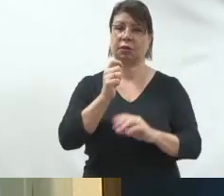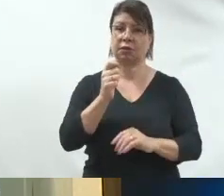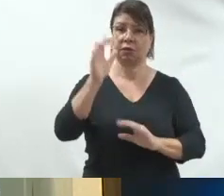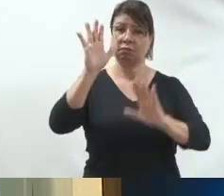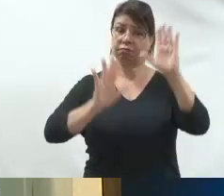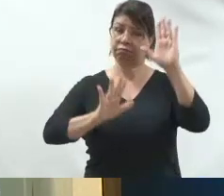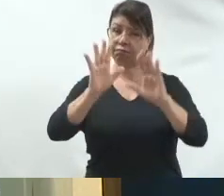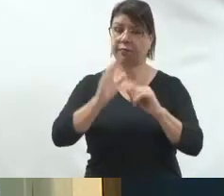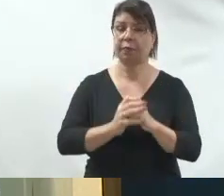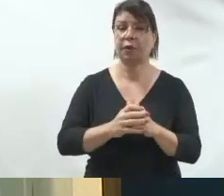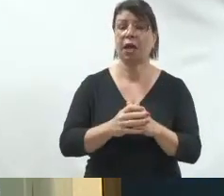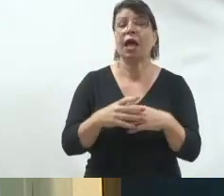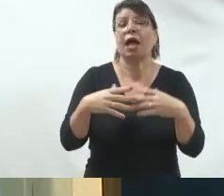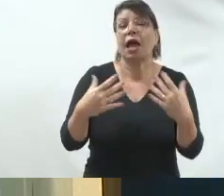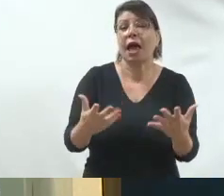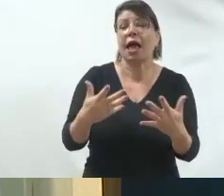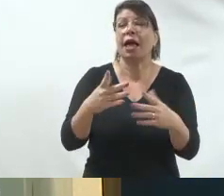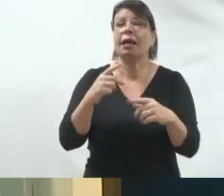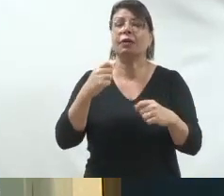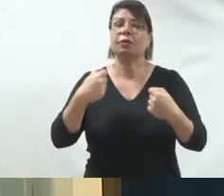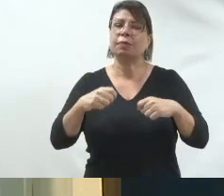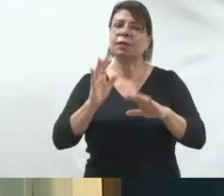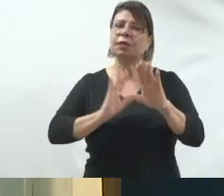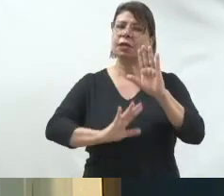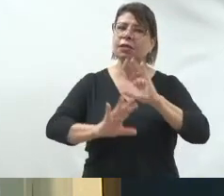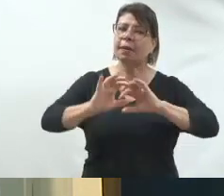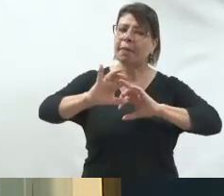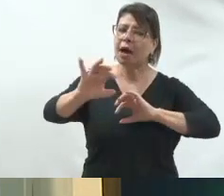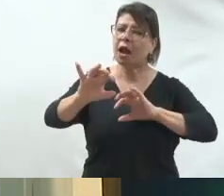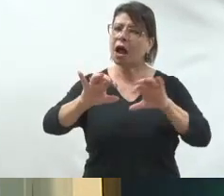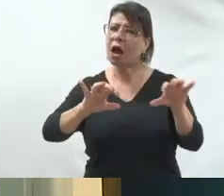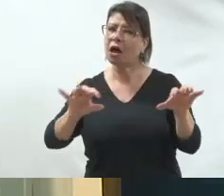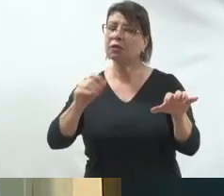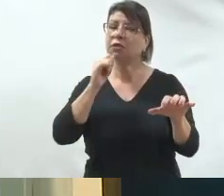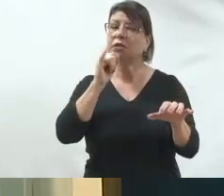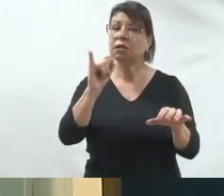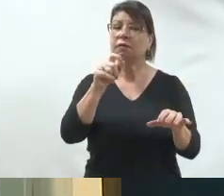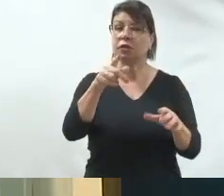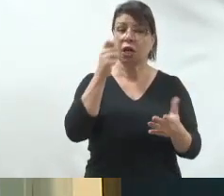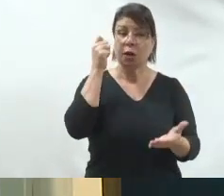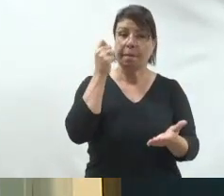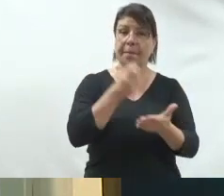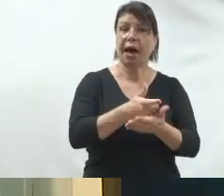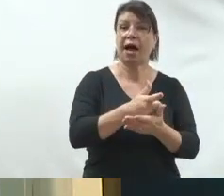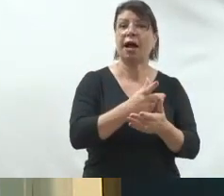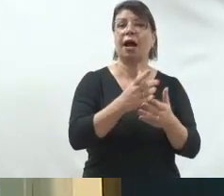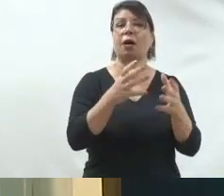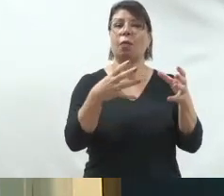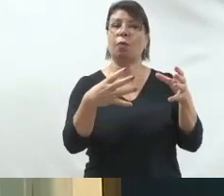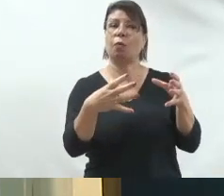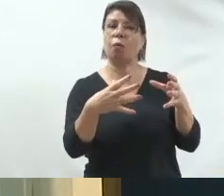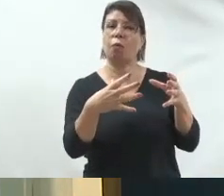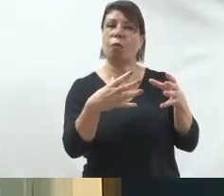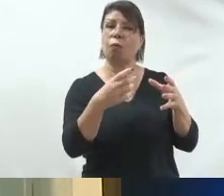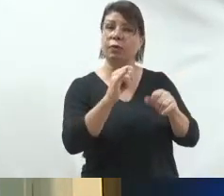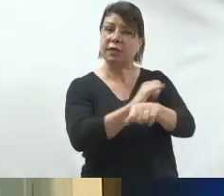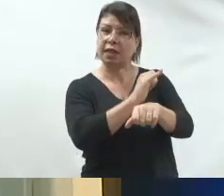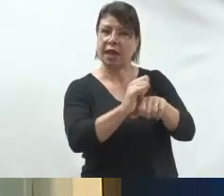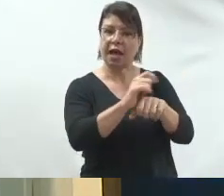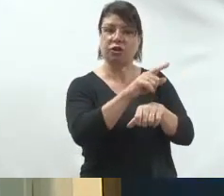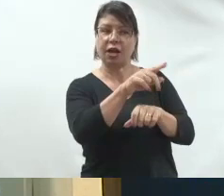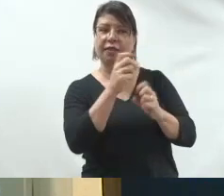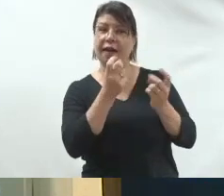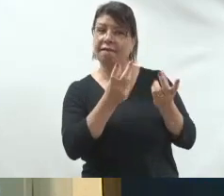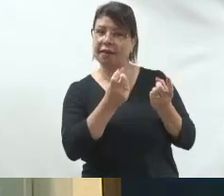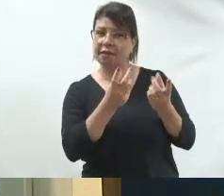Na política, gente lidar muito com a questão da distinção. Na hora que você compra um pacote desse, o único que está se dando bem é o cara que está vendendo. Porque, para falar a